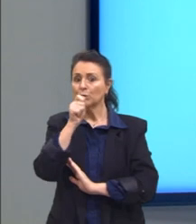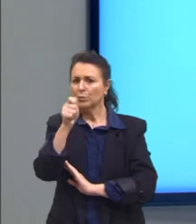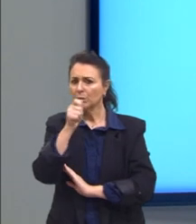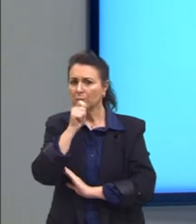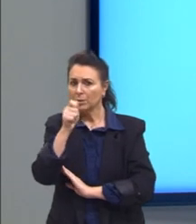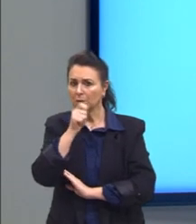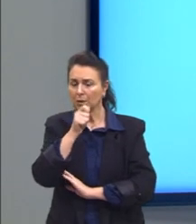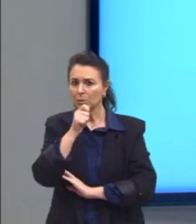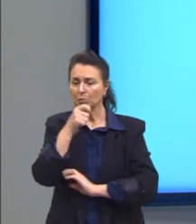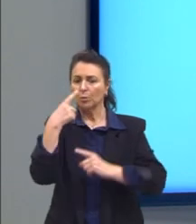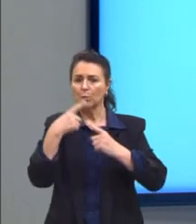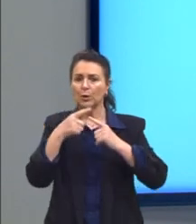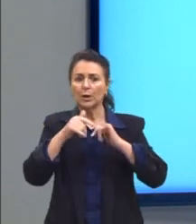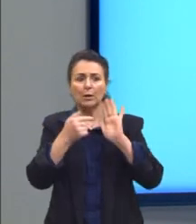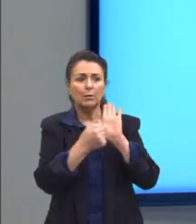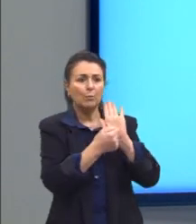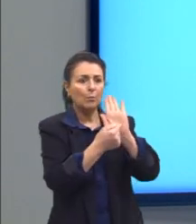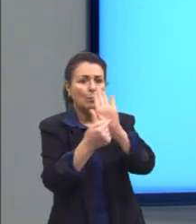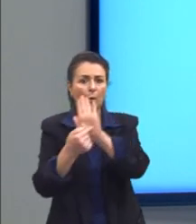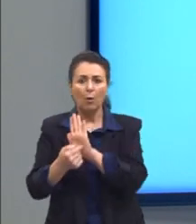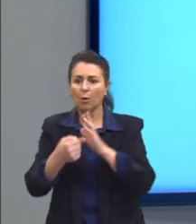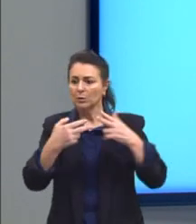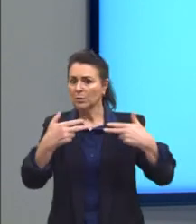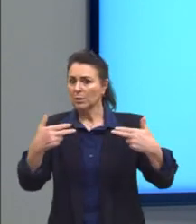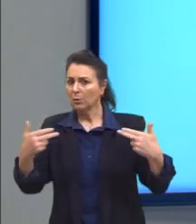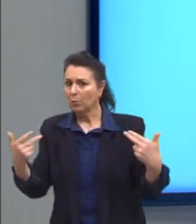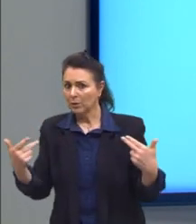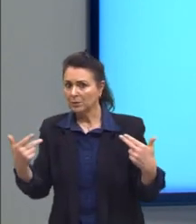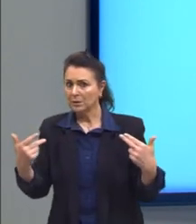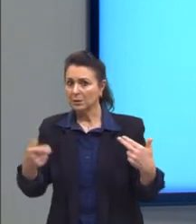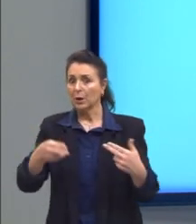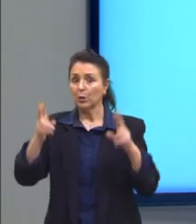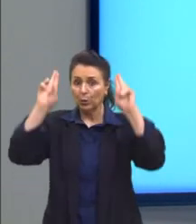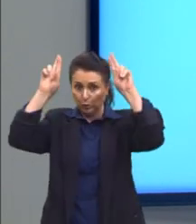a conhecer fatos relacionados a Isaac Newton.